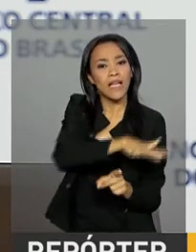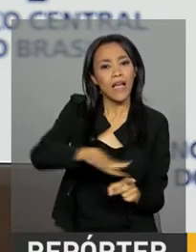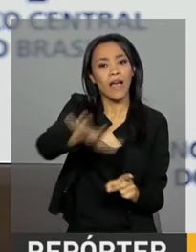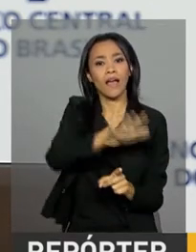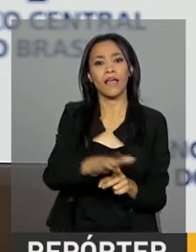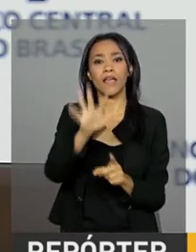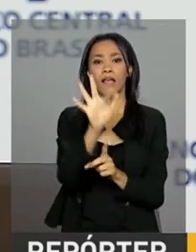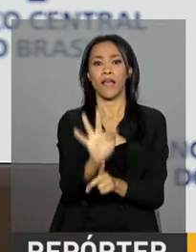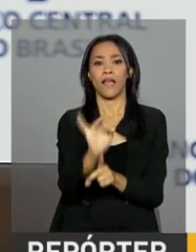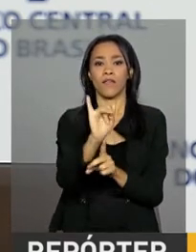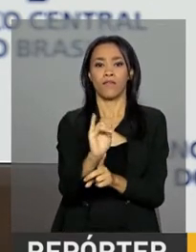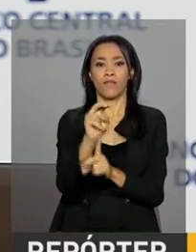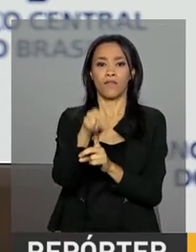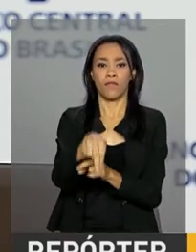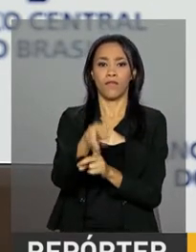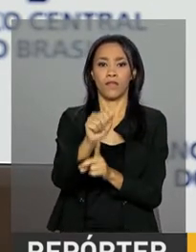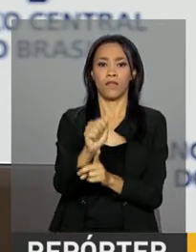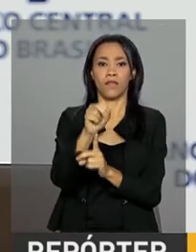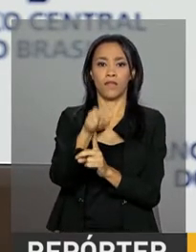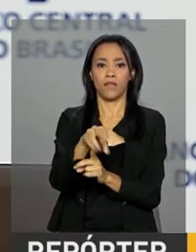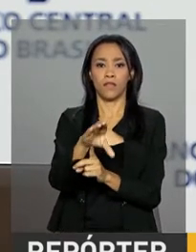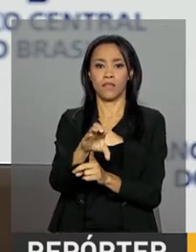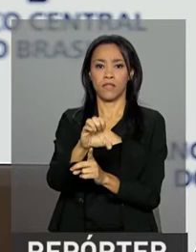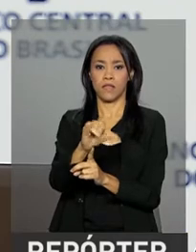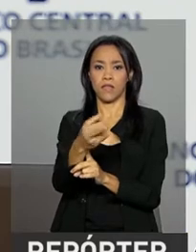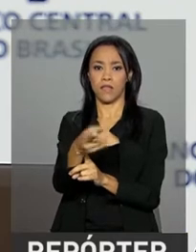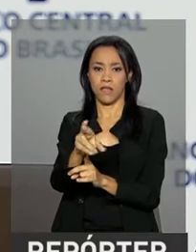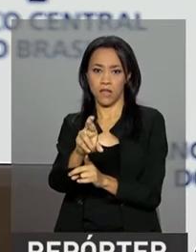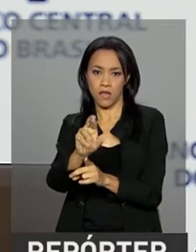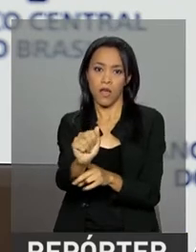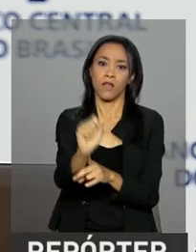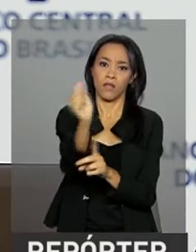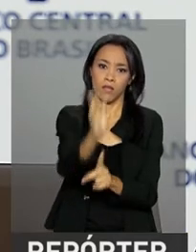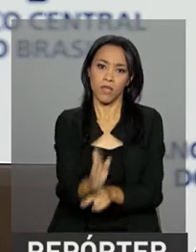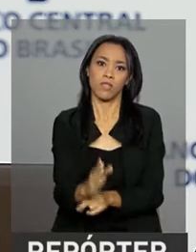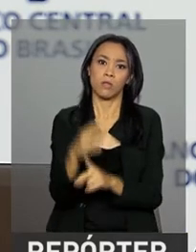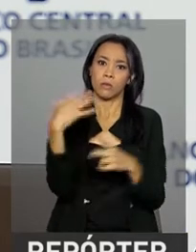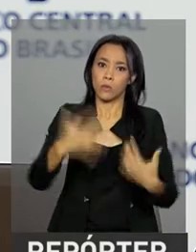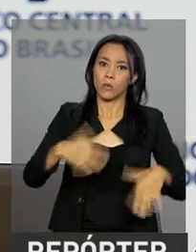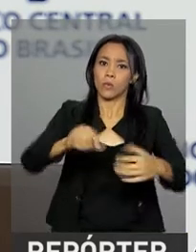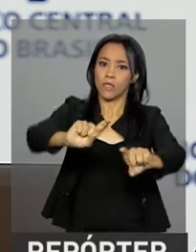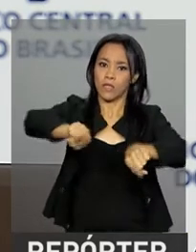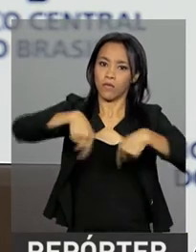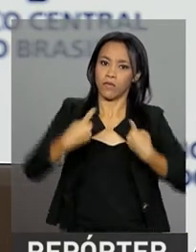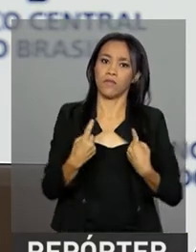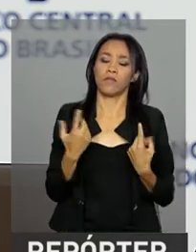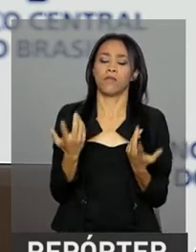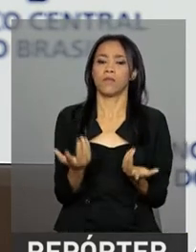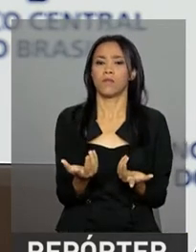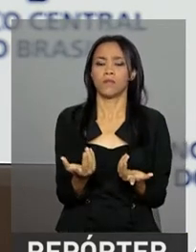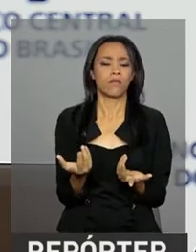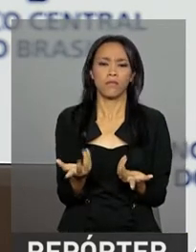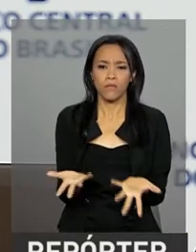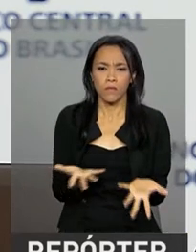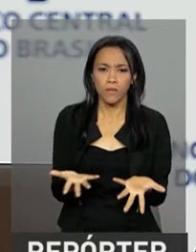absorver esse momento desafiador, de absorver...